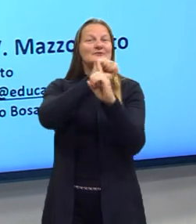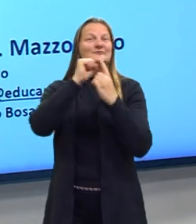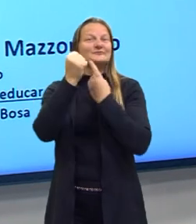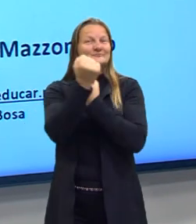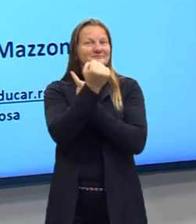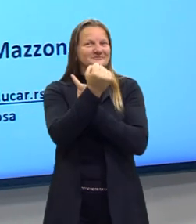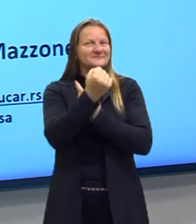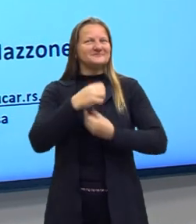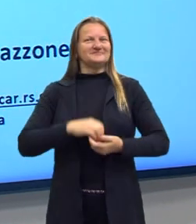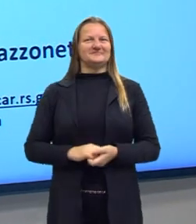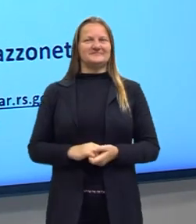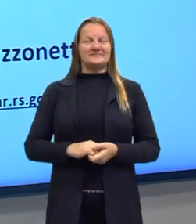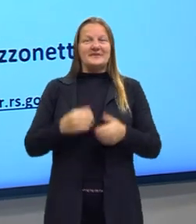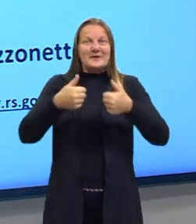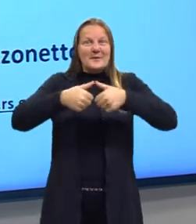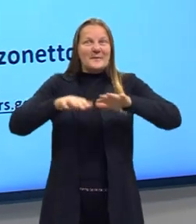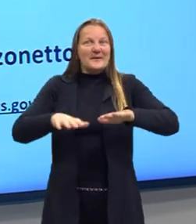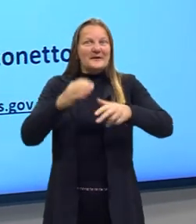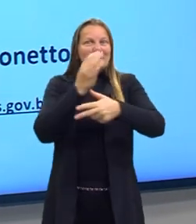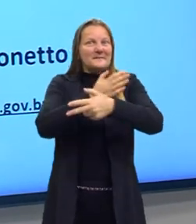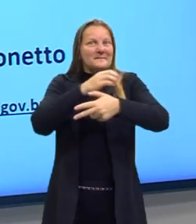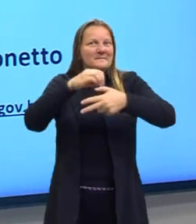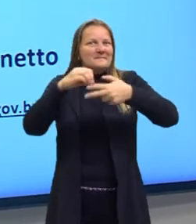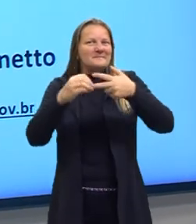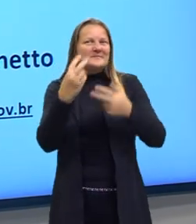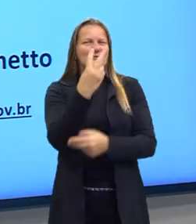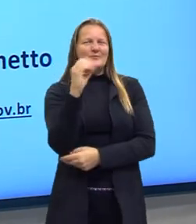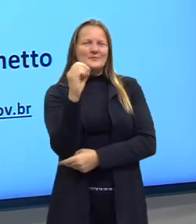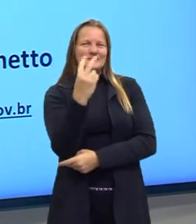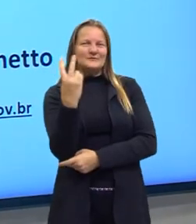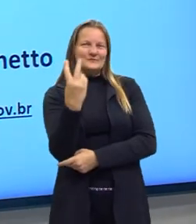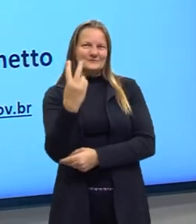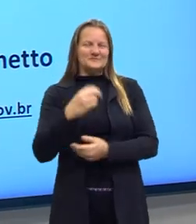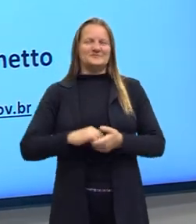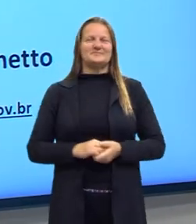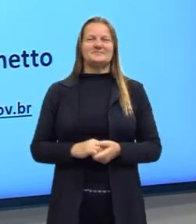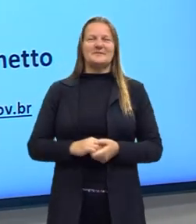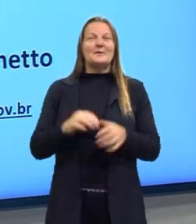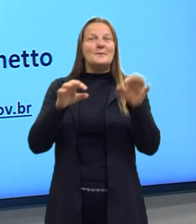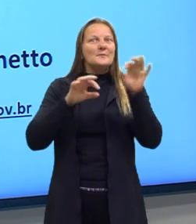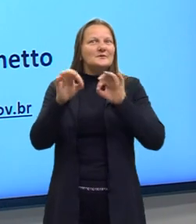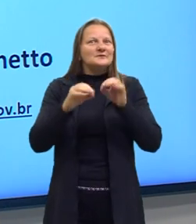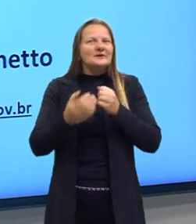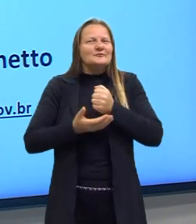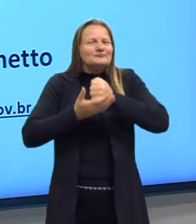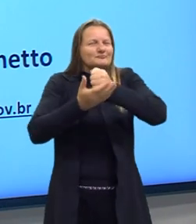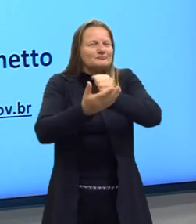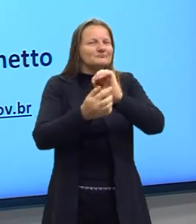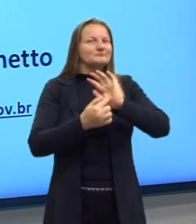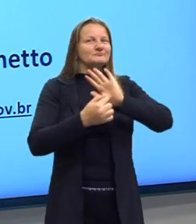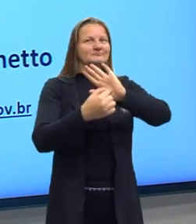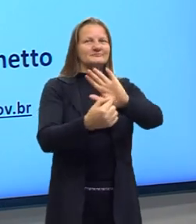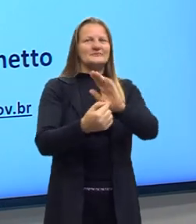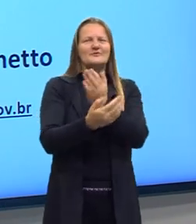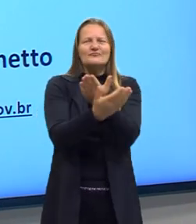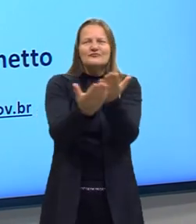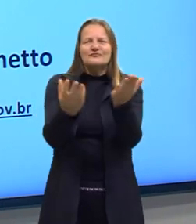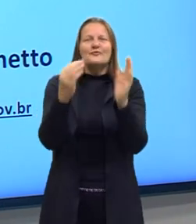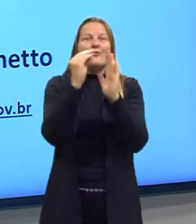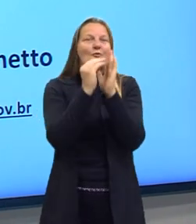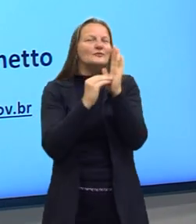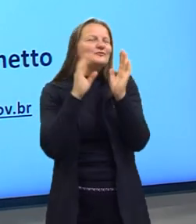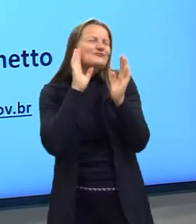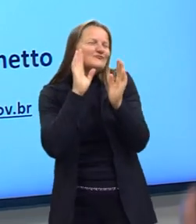Sociologia nesse projeto pré-ENEM 2022. Projeto que te apresenta muito conteúdo